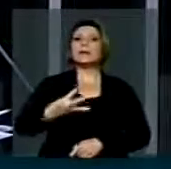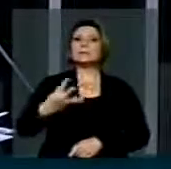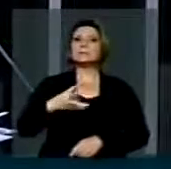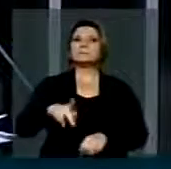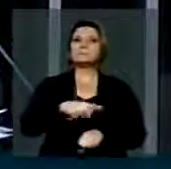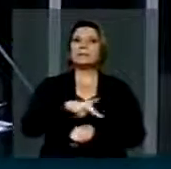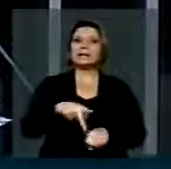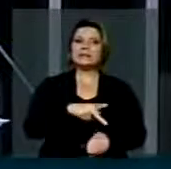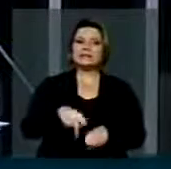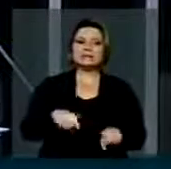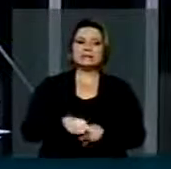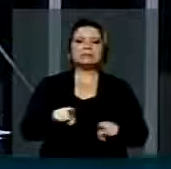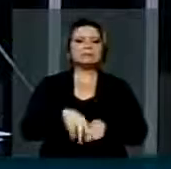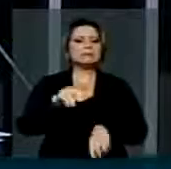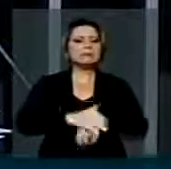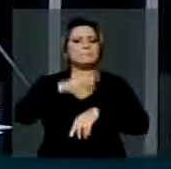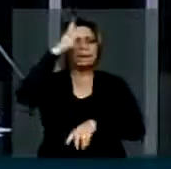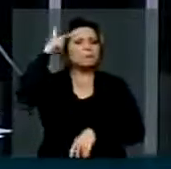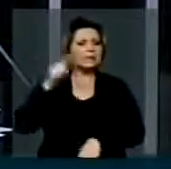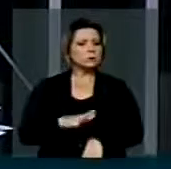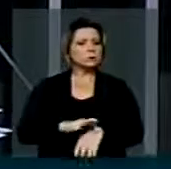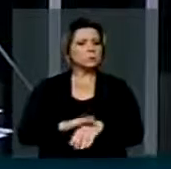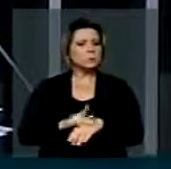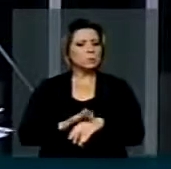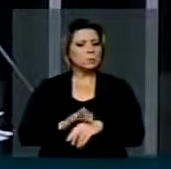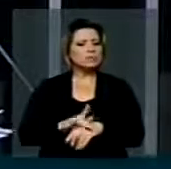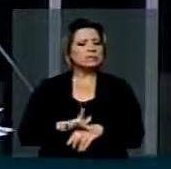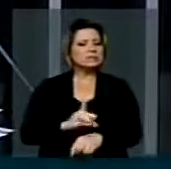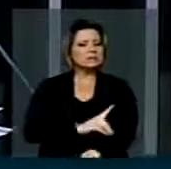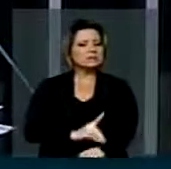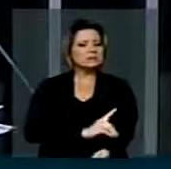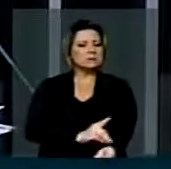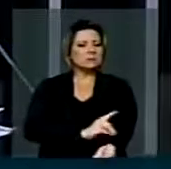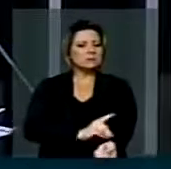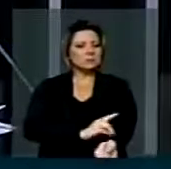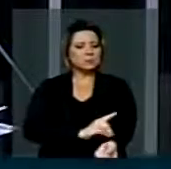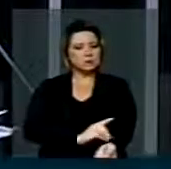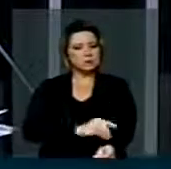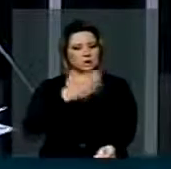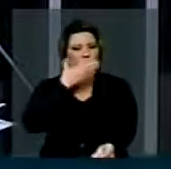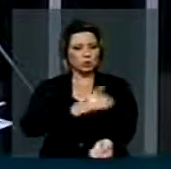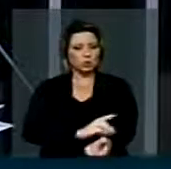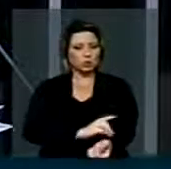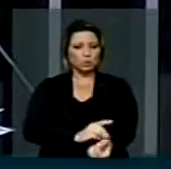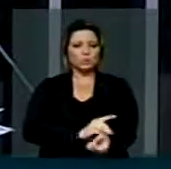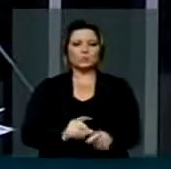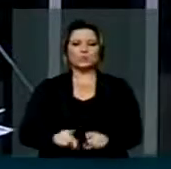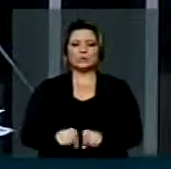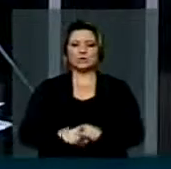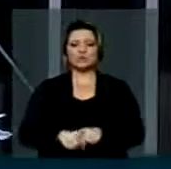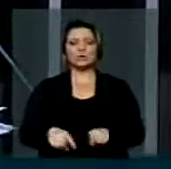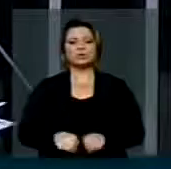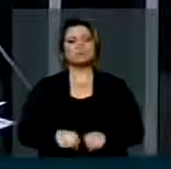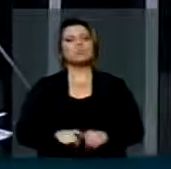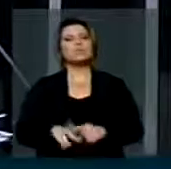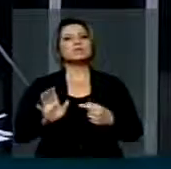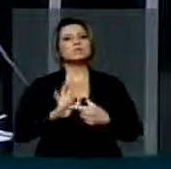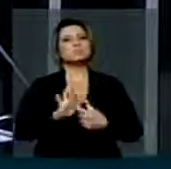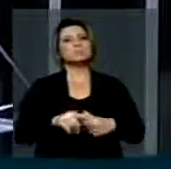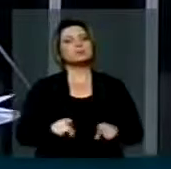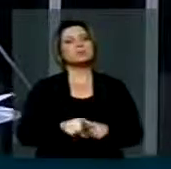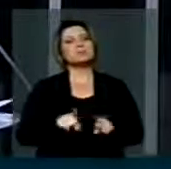prevalência de diabetes. 13,4 milhões de pessoas portadoras de diabetes. Isto